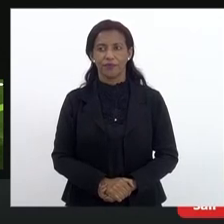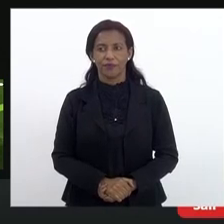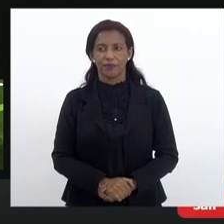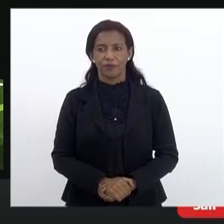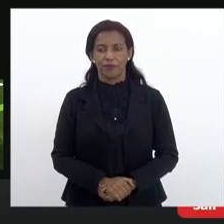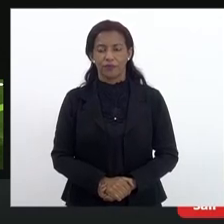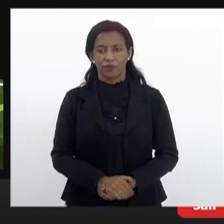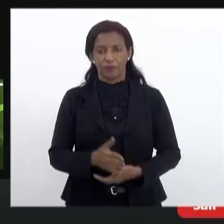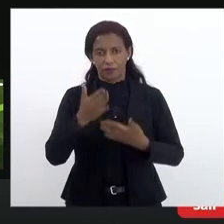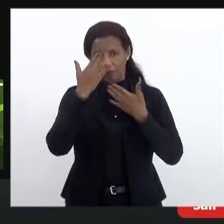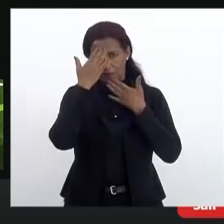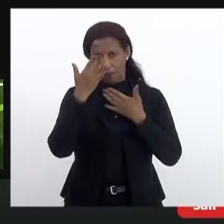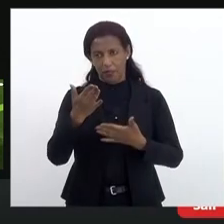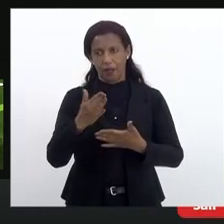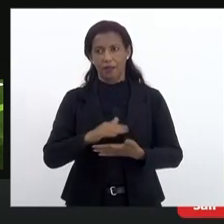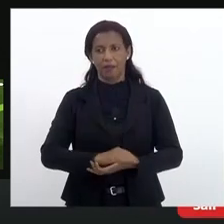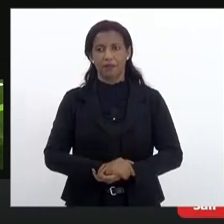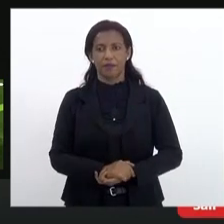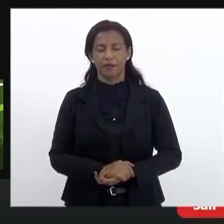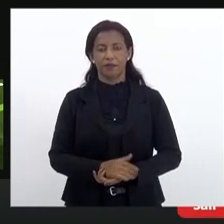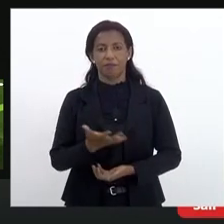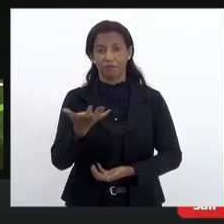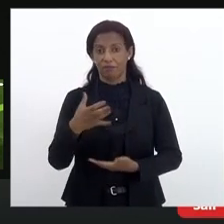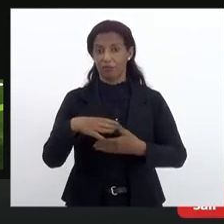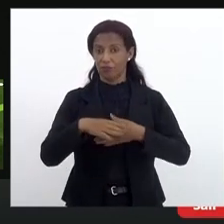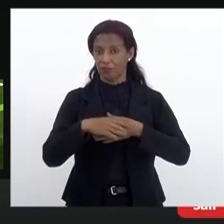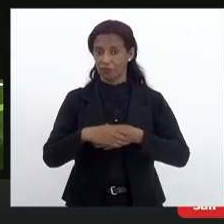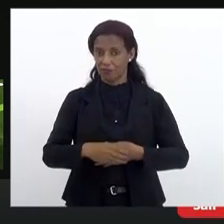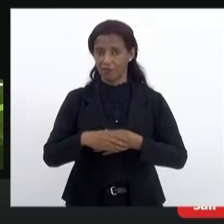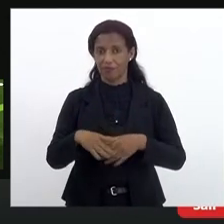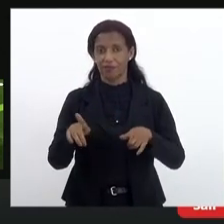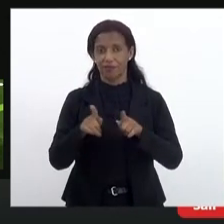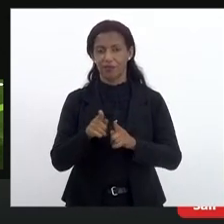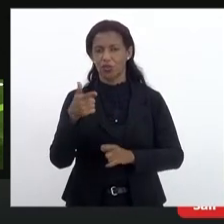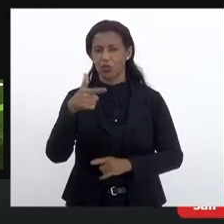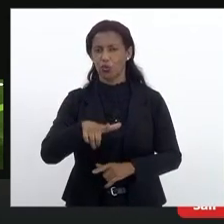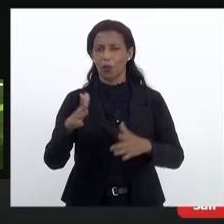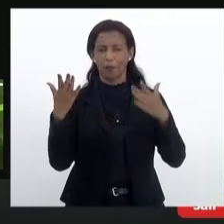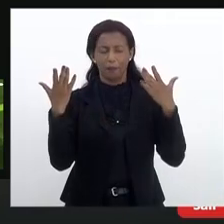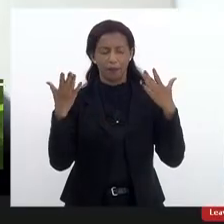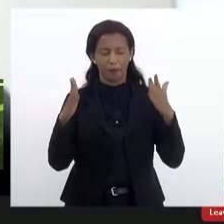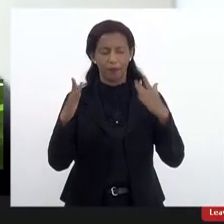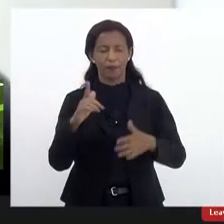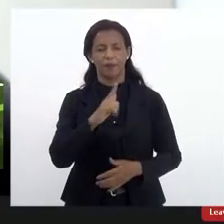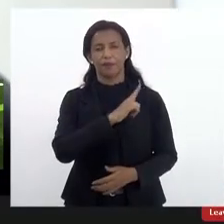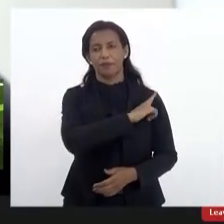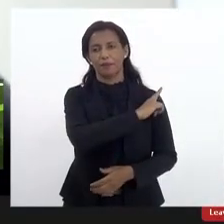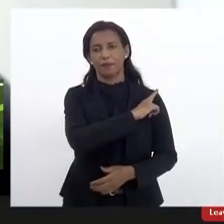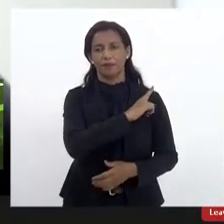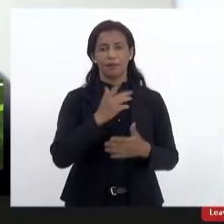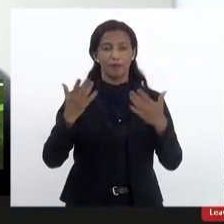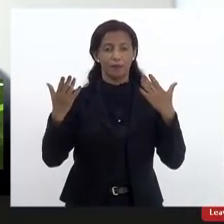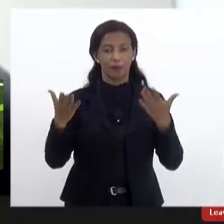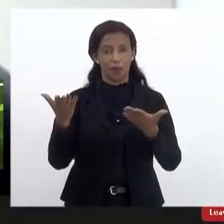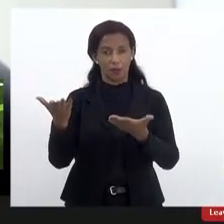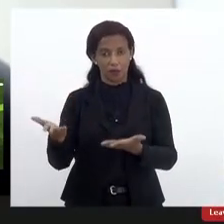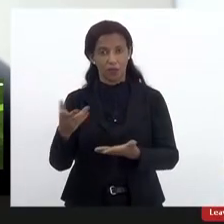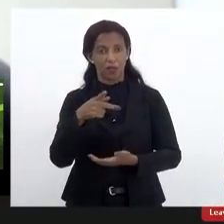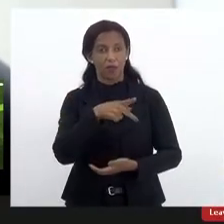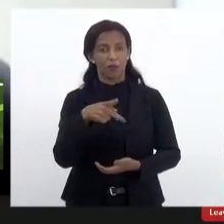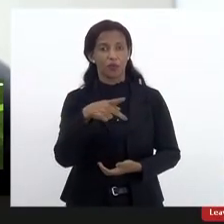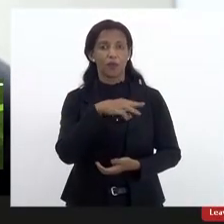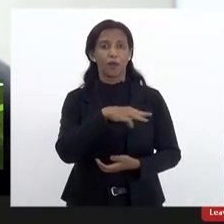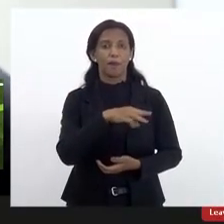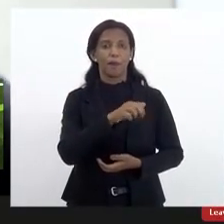Obrigado Elisângela quero te cumprimentar também mais uma vez parabenizar pela gestão parabenizo a você e a professora